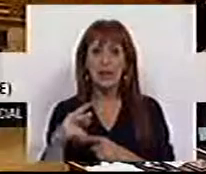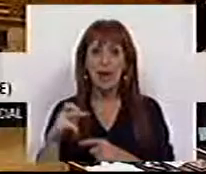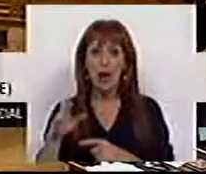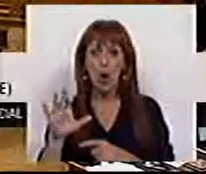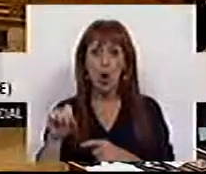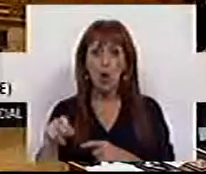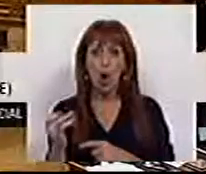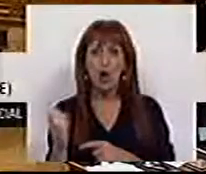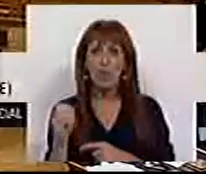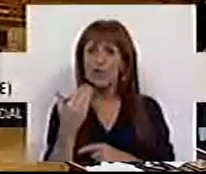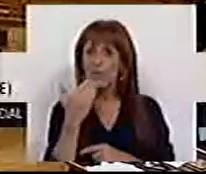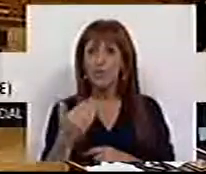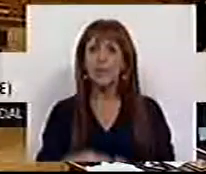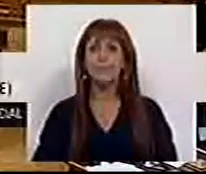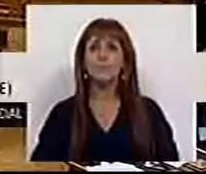Por favor.